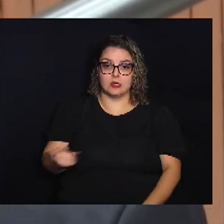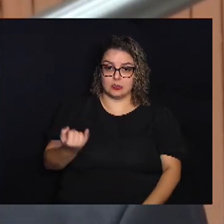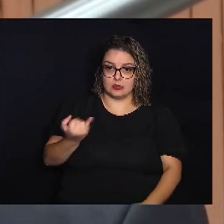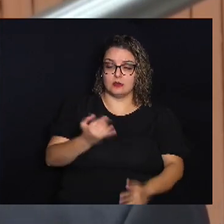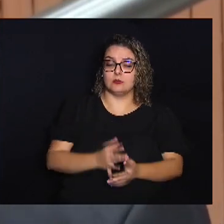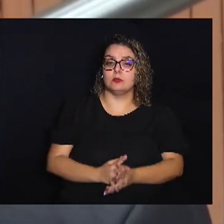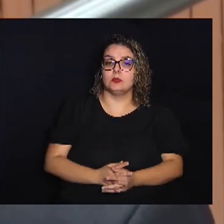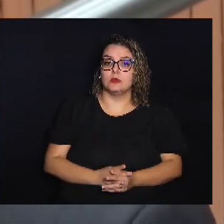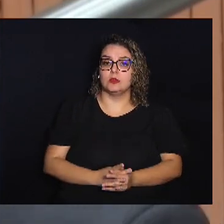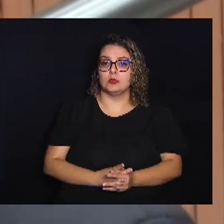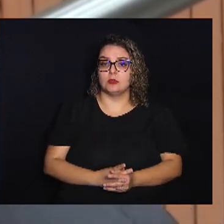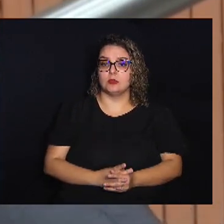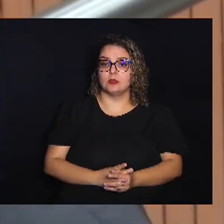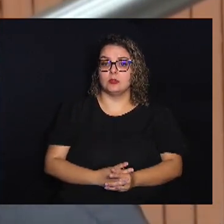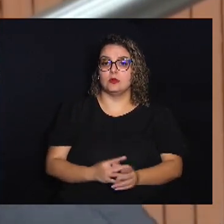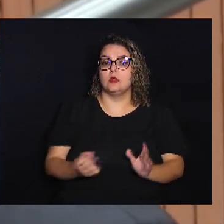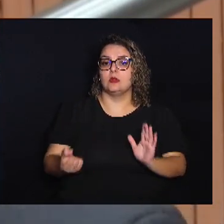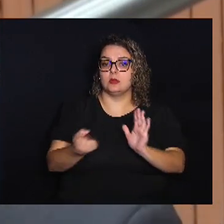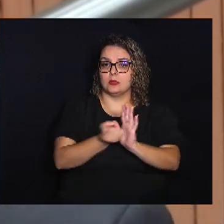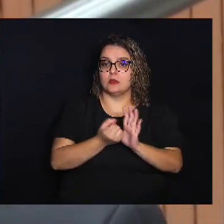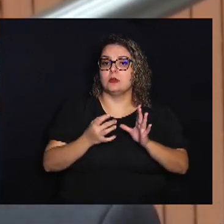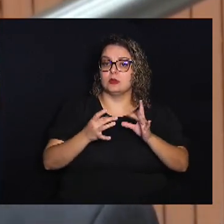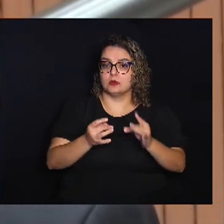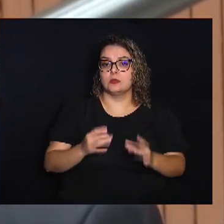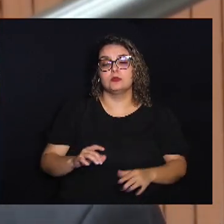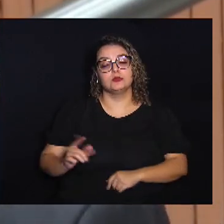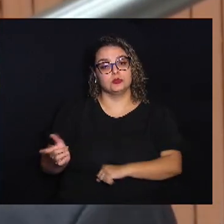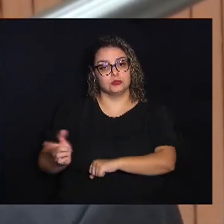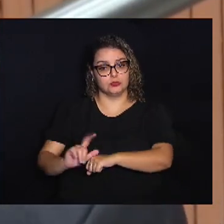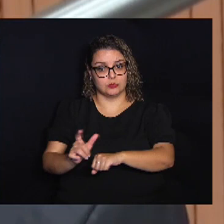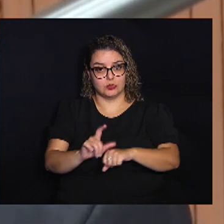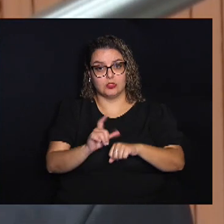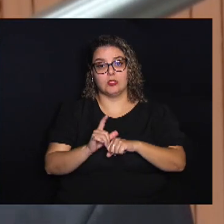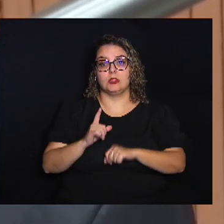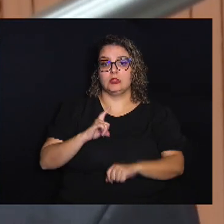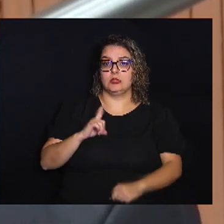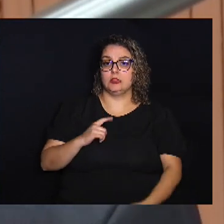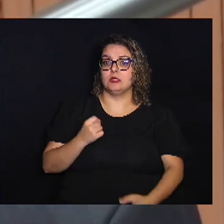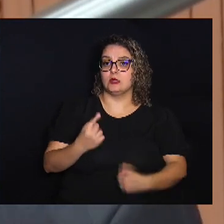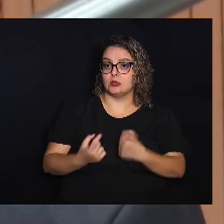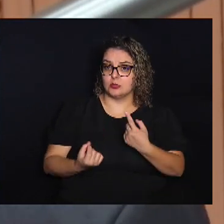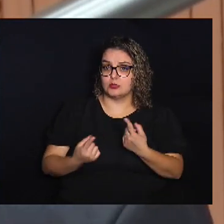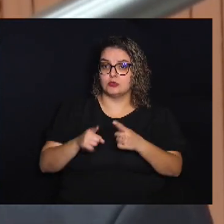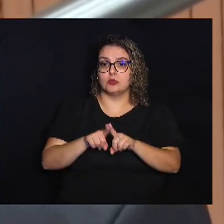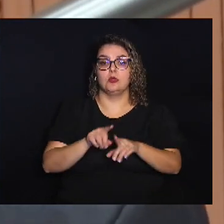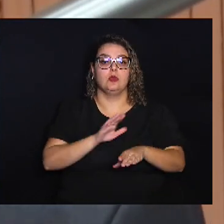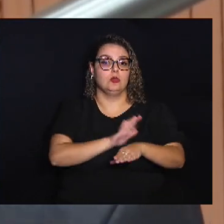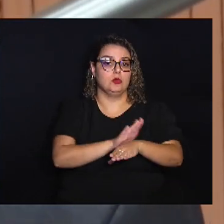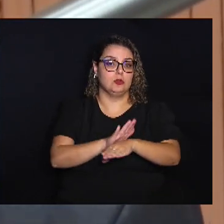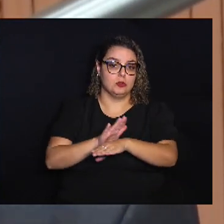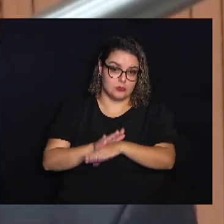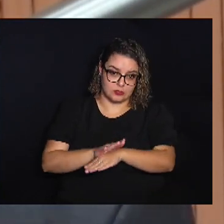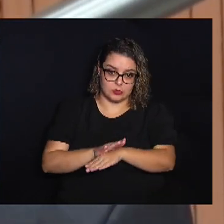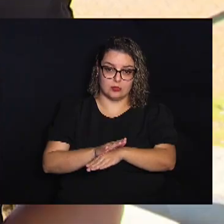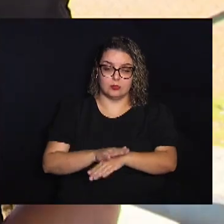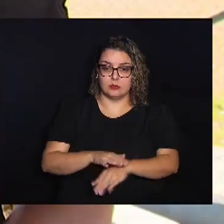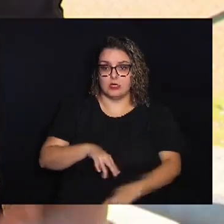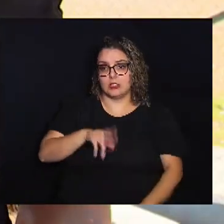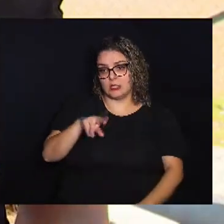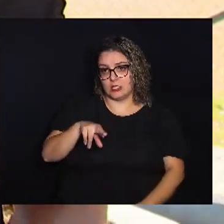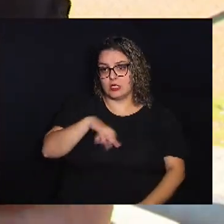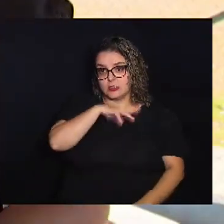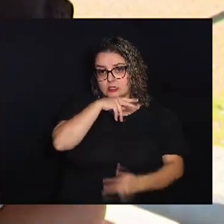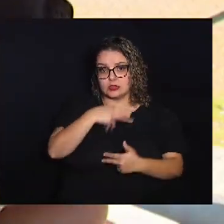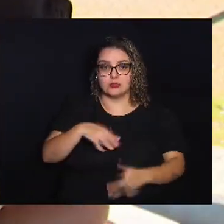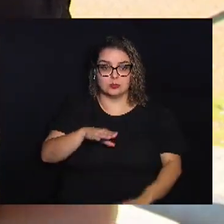O selo Amigo Que será colocado No comércio Que tiver algum Tipo de convênio Ou de ajuda Para a causa Animal No município